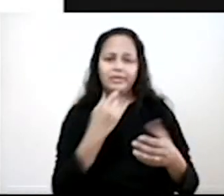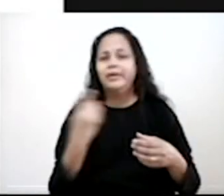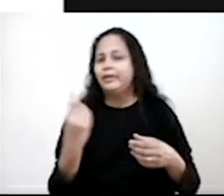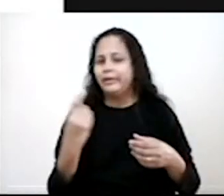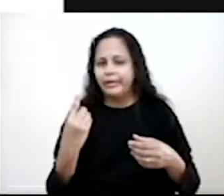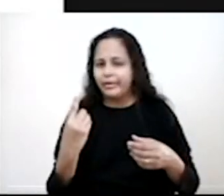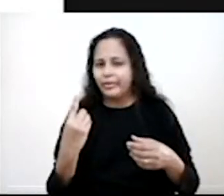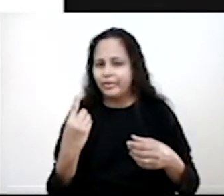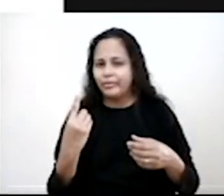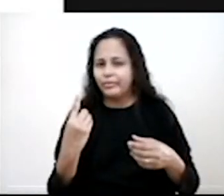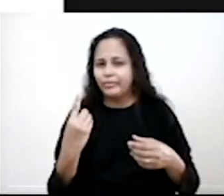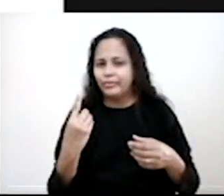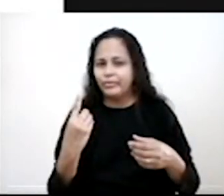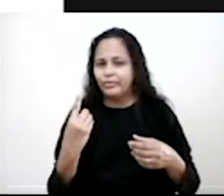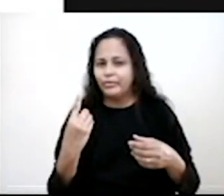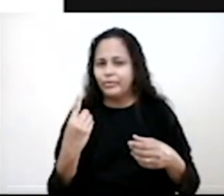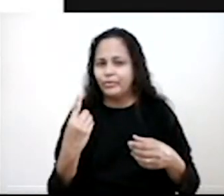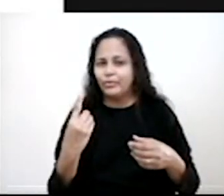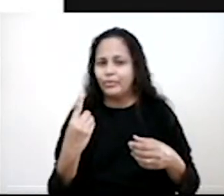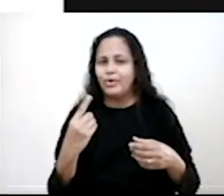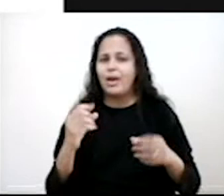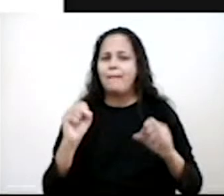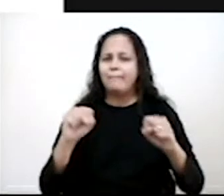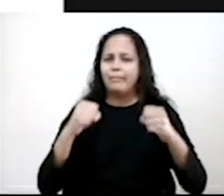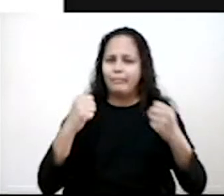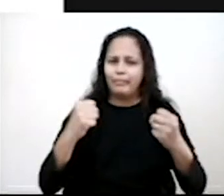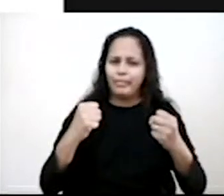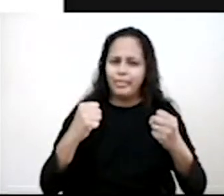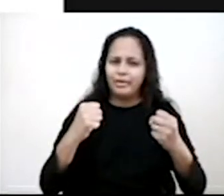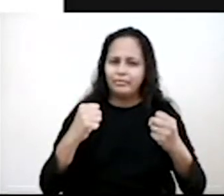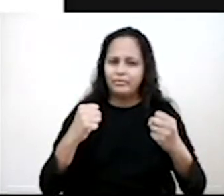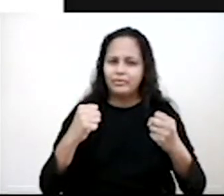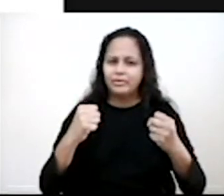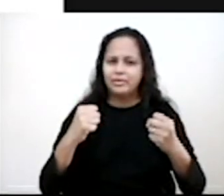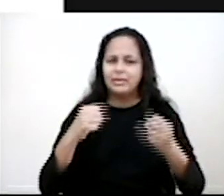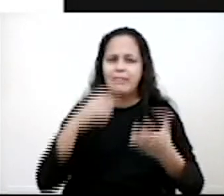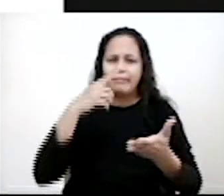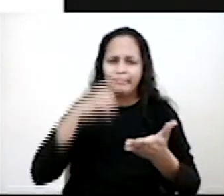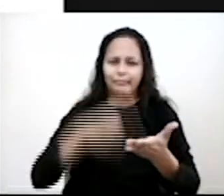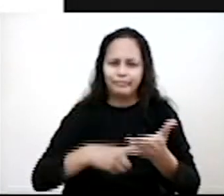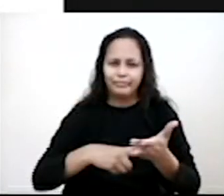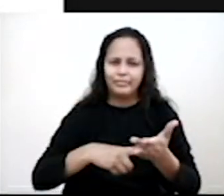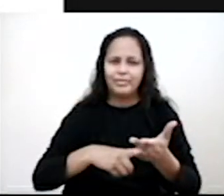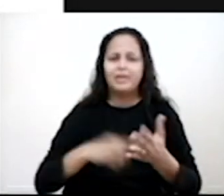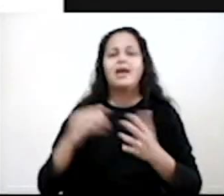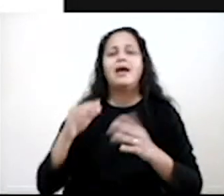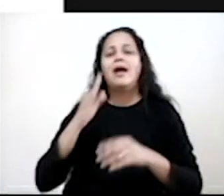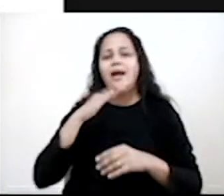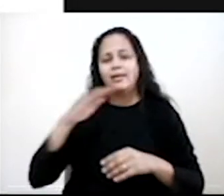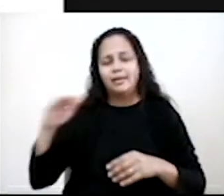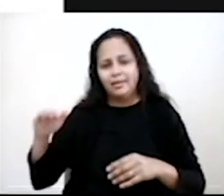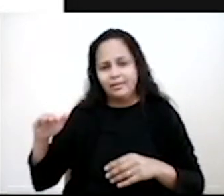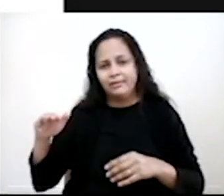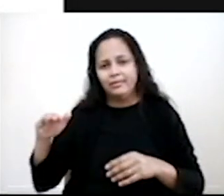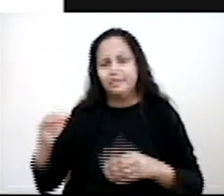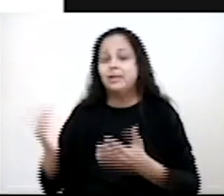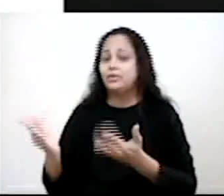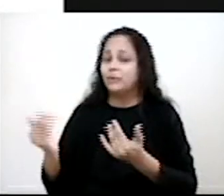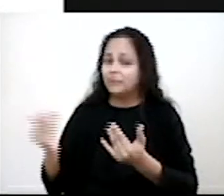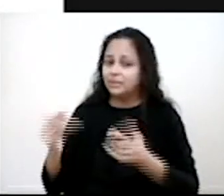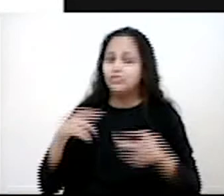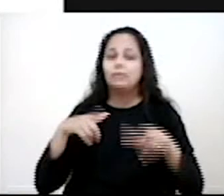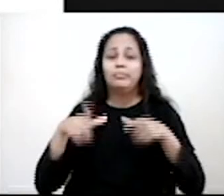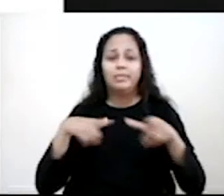motivo a forçar as crianças e adolescentes ao trabalho precoce e degradante. Então, não é para ter um prato de comida, não é para